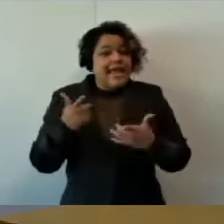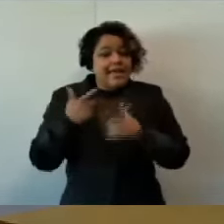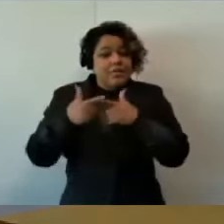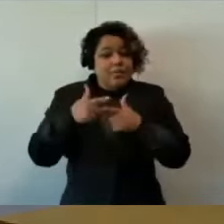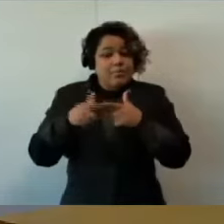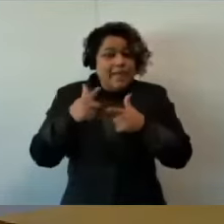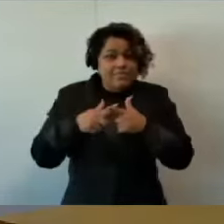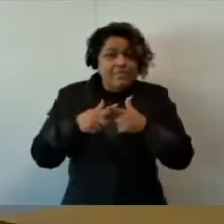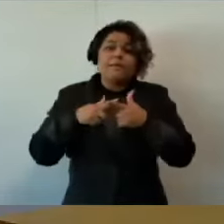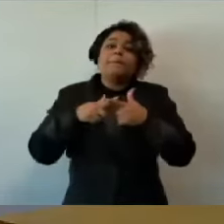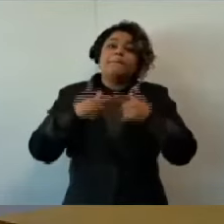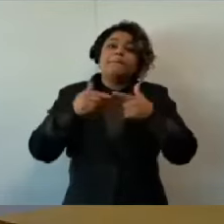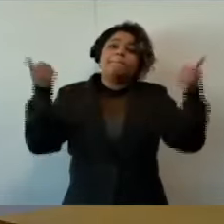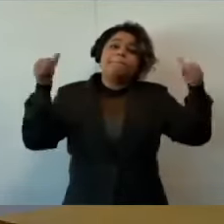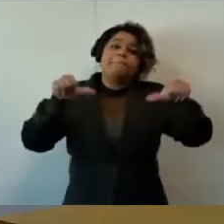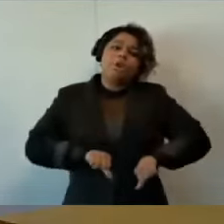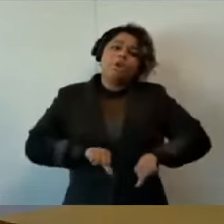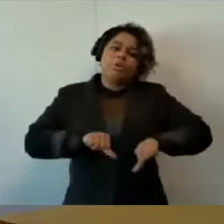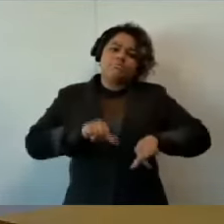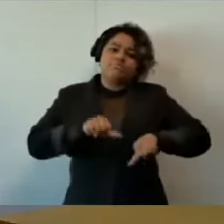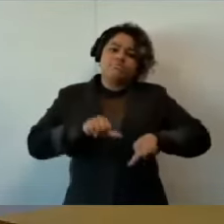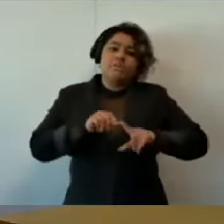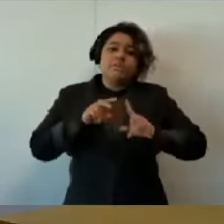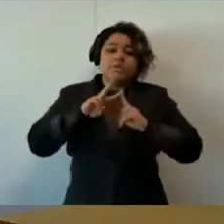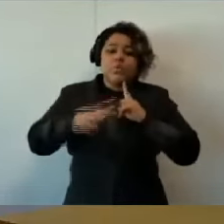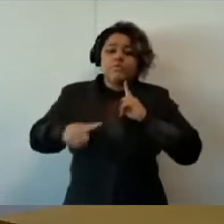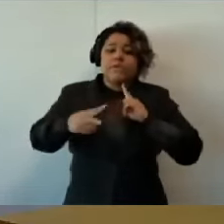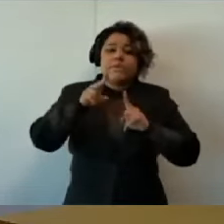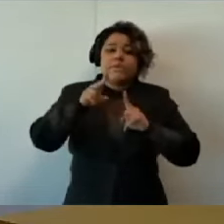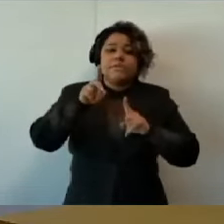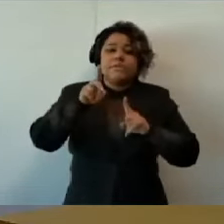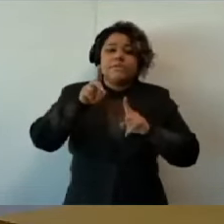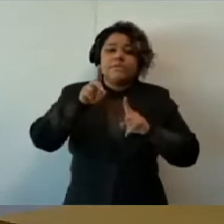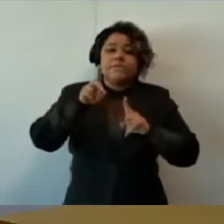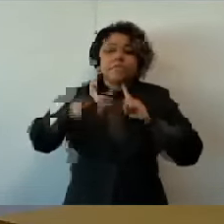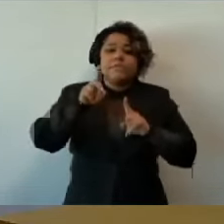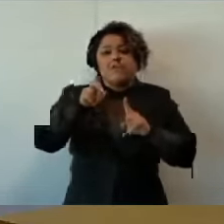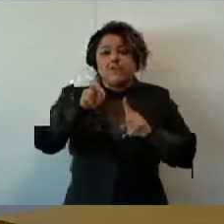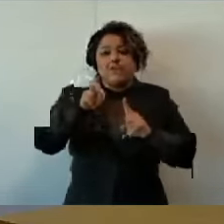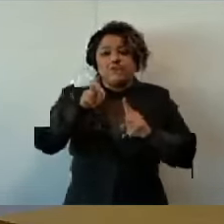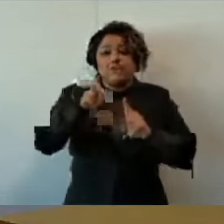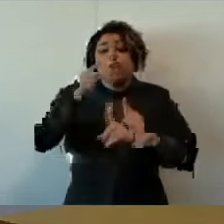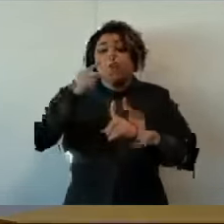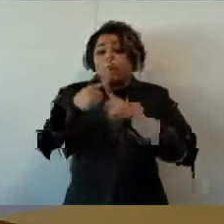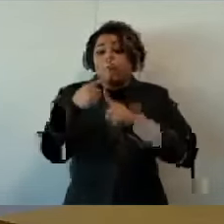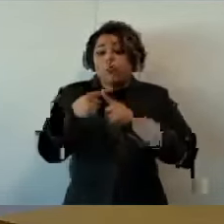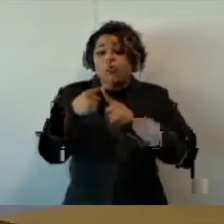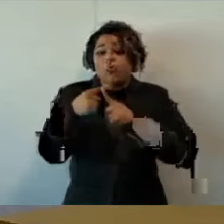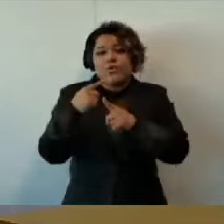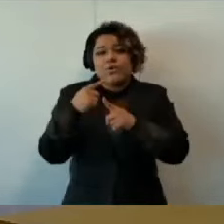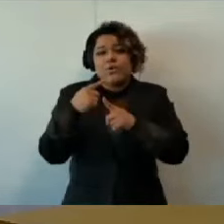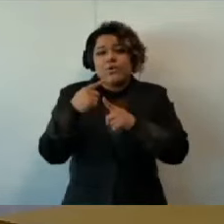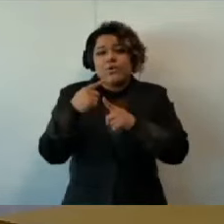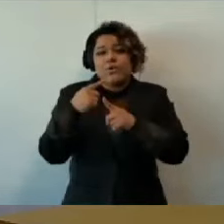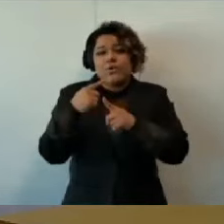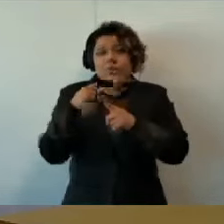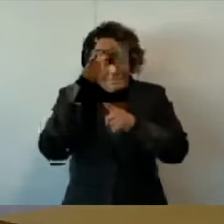sociedade, o problema acaba se tornando um problema de razão, mas é porque você, em vez de pegar